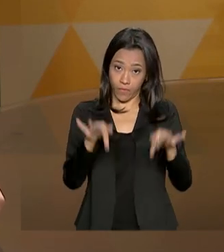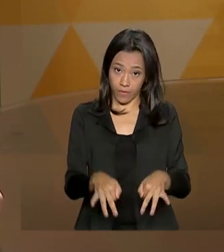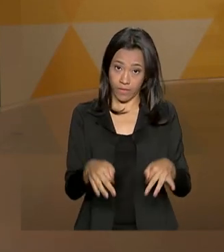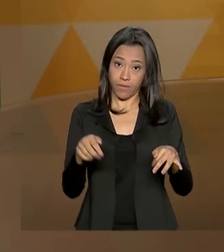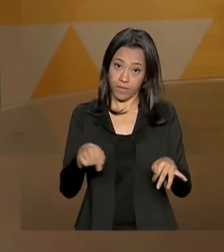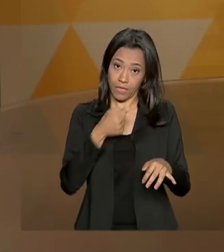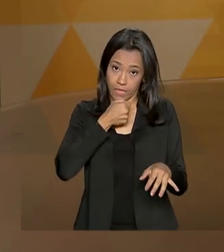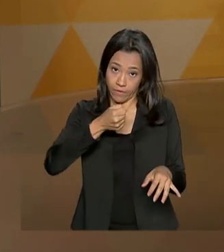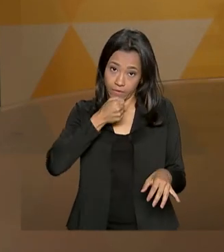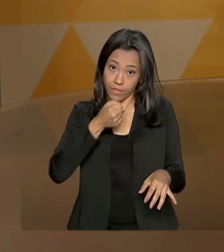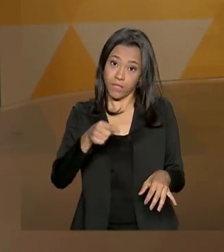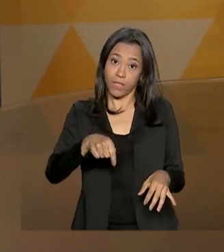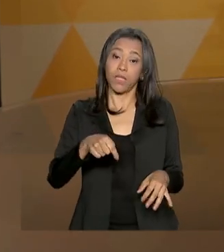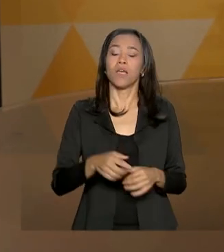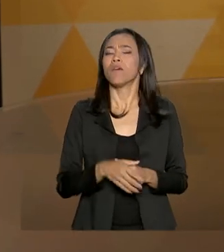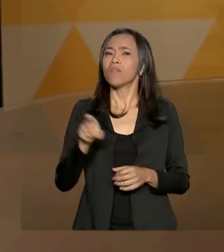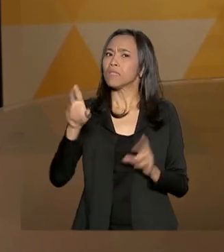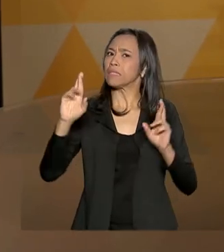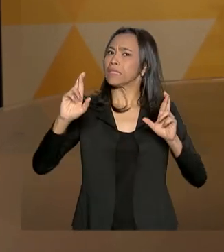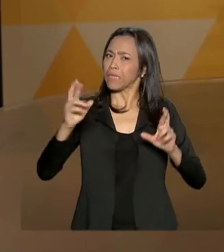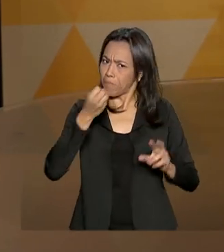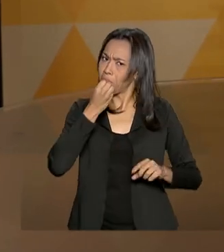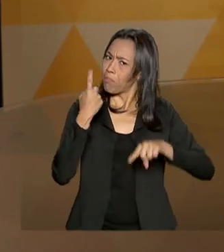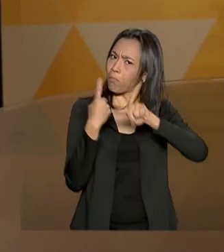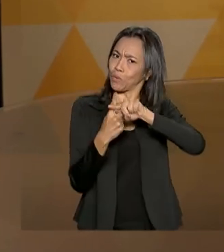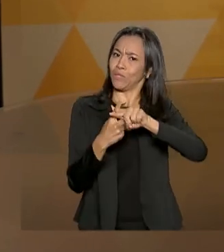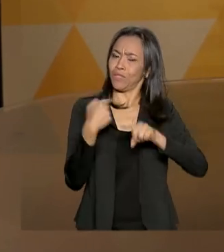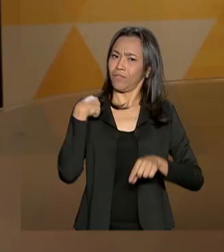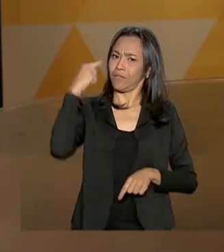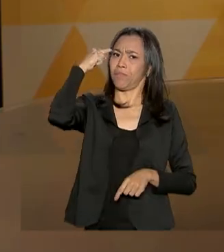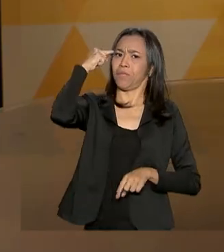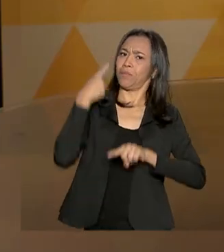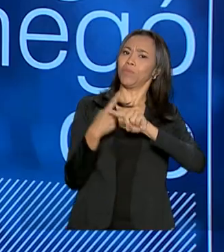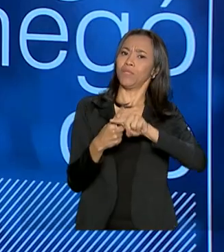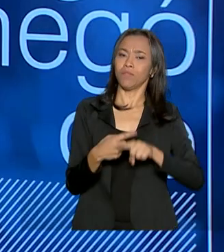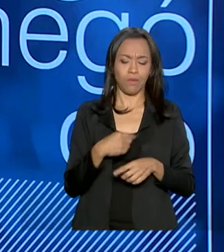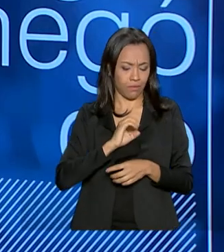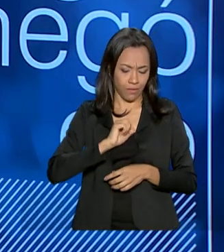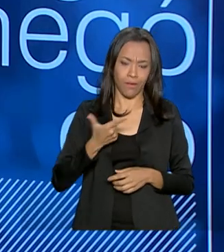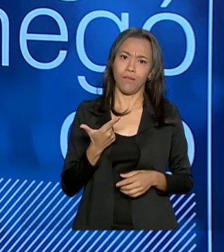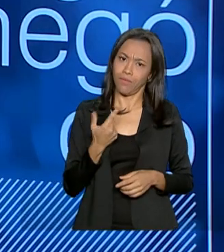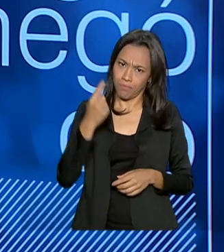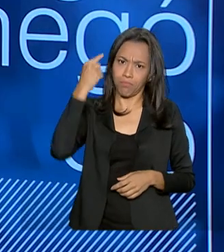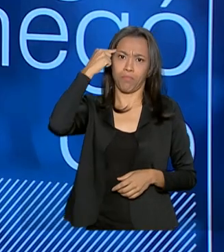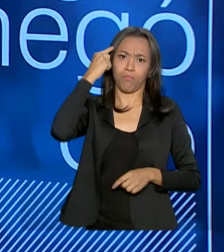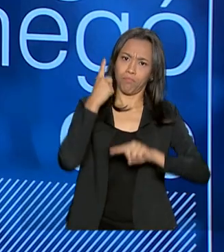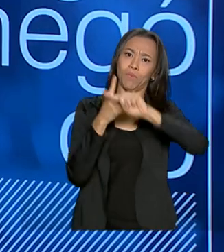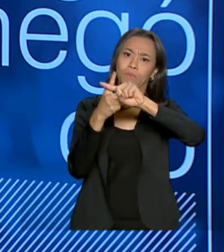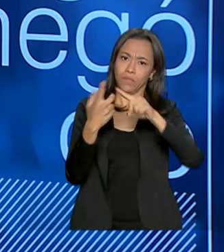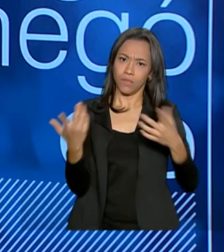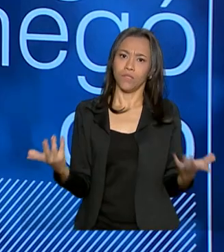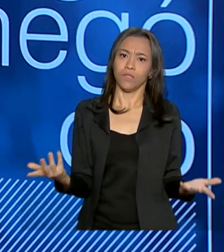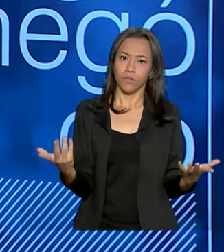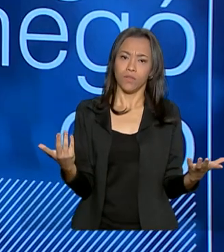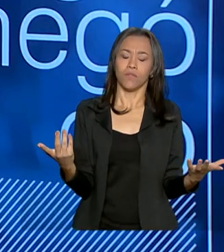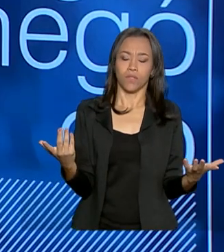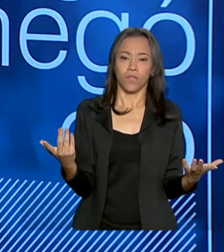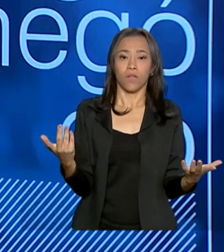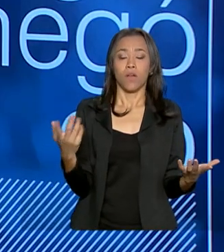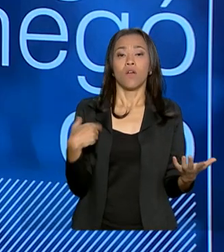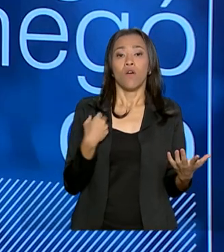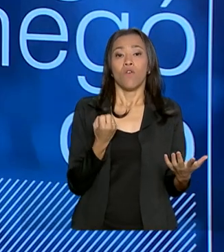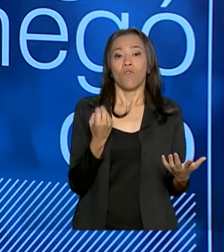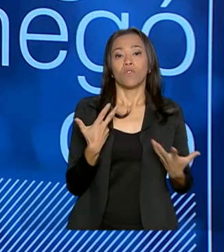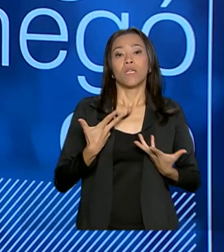COSBAN, pelo que eu vejo, a expectativa do senhor é bem positiva em relação à viagem. Não, extremamente positiva, né? Estamos levando, eu vou ser